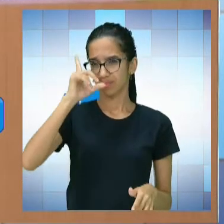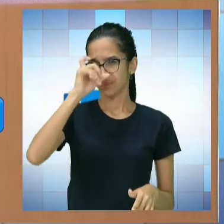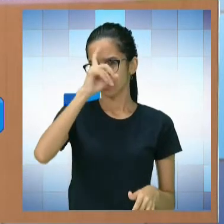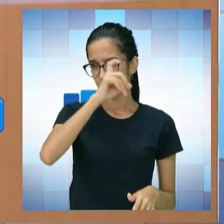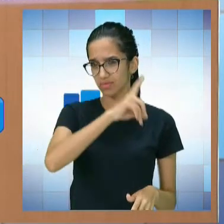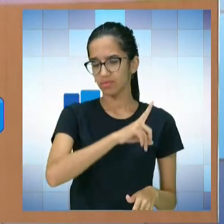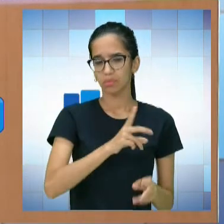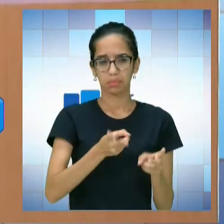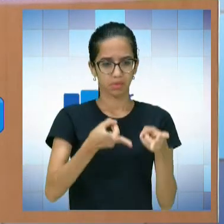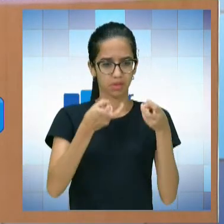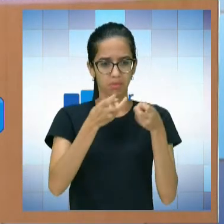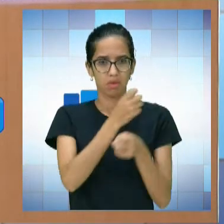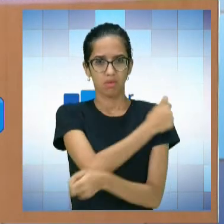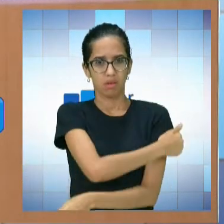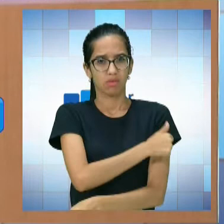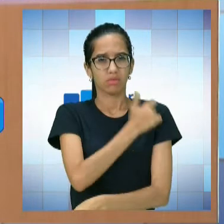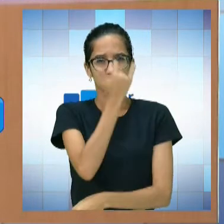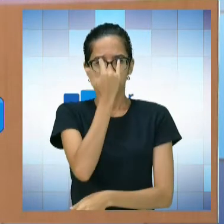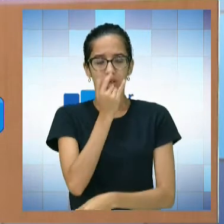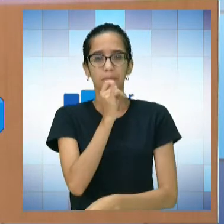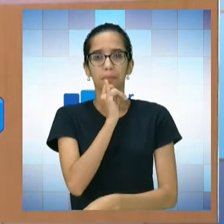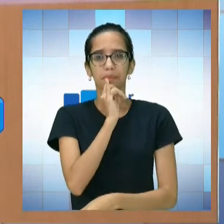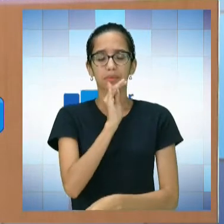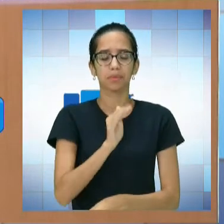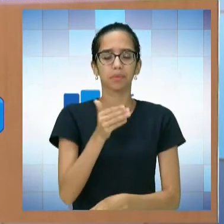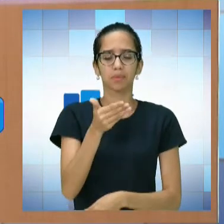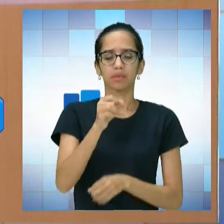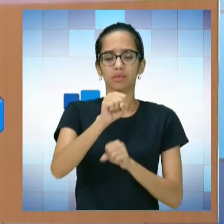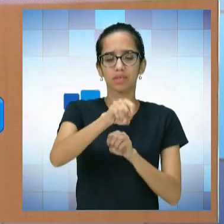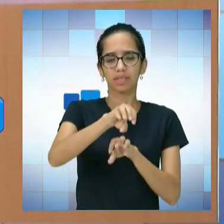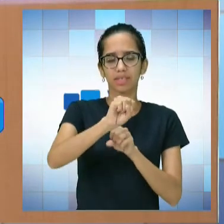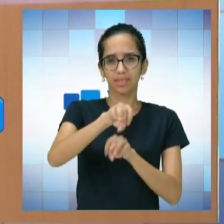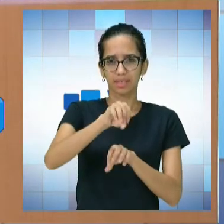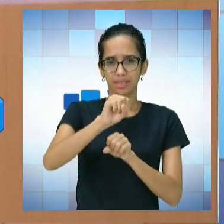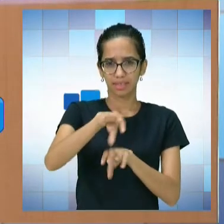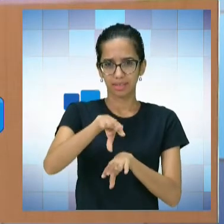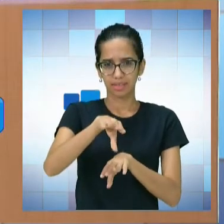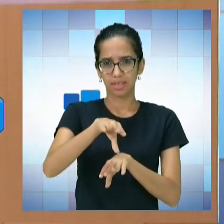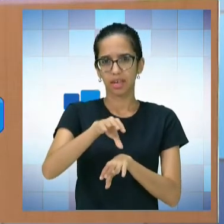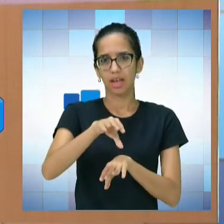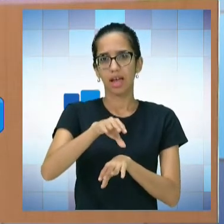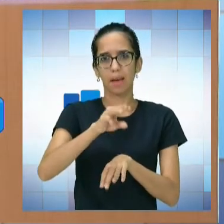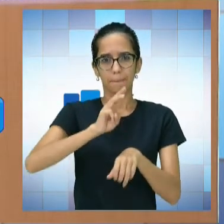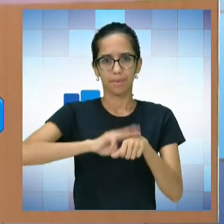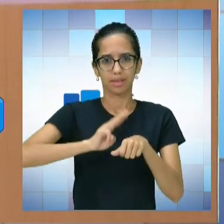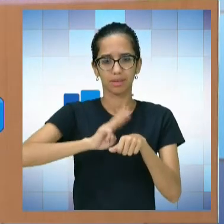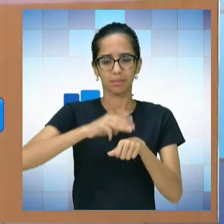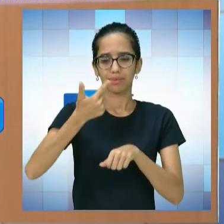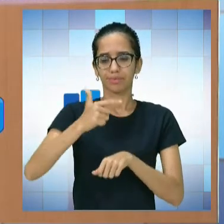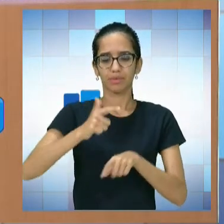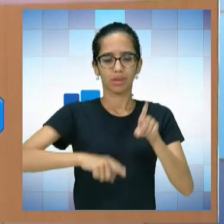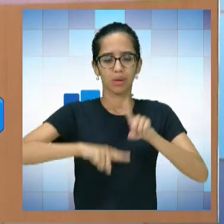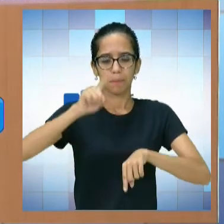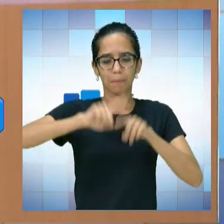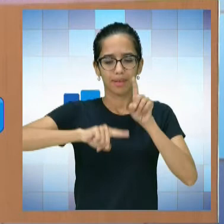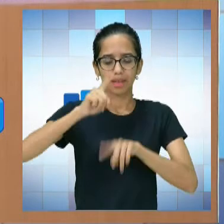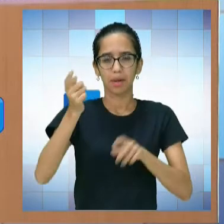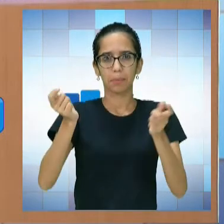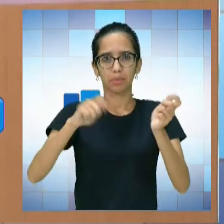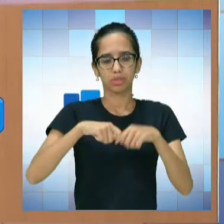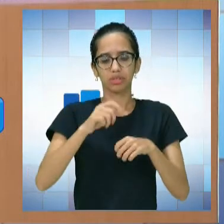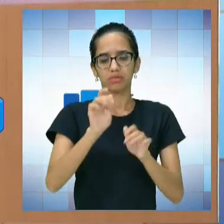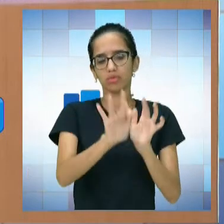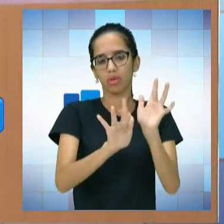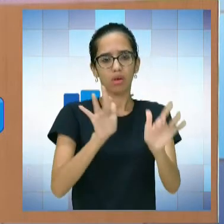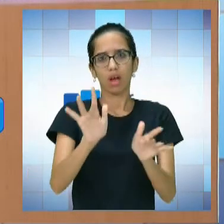visual tem é quando se ensina matemática sem disponibilizar para o aluno recursos que o aluno possa manipular,